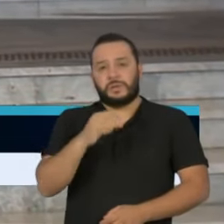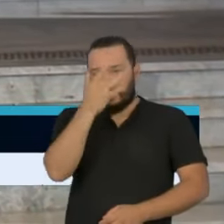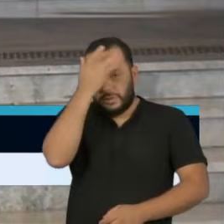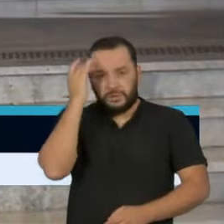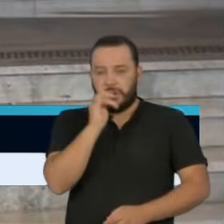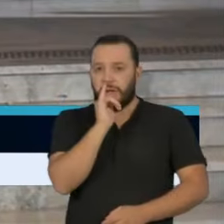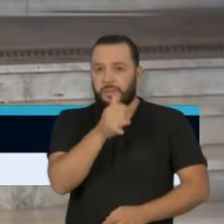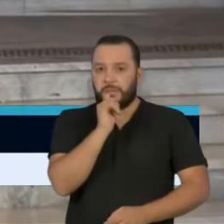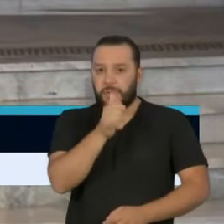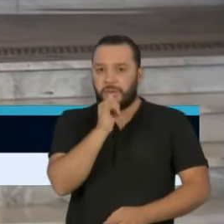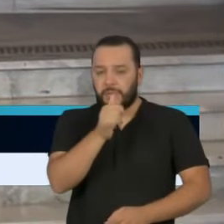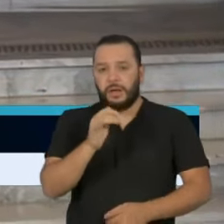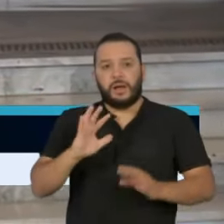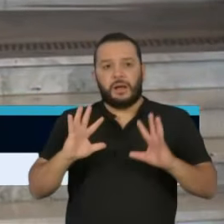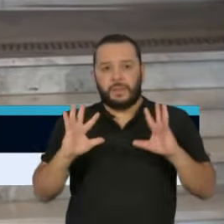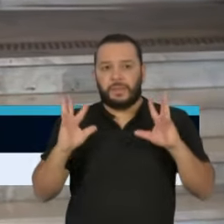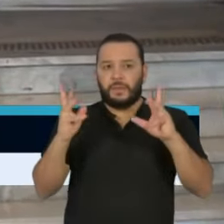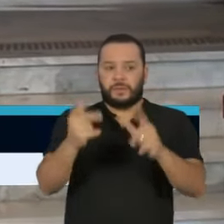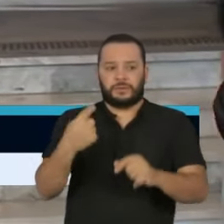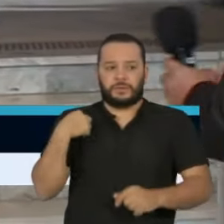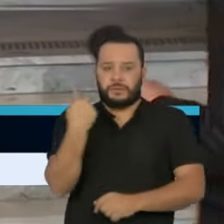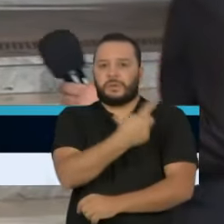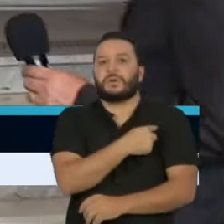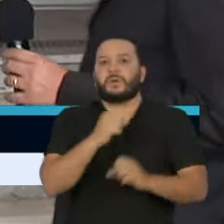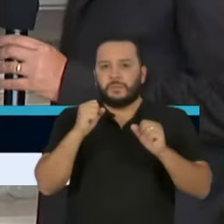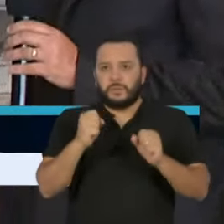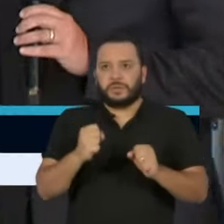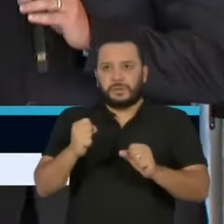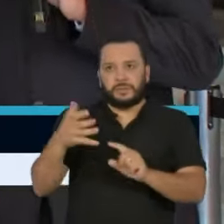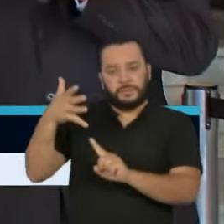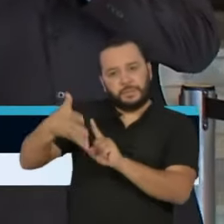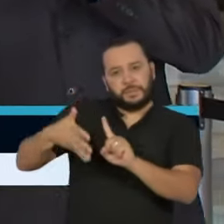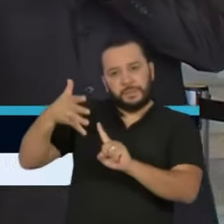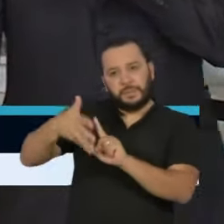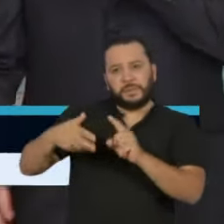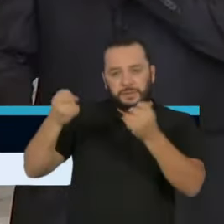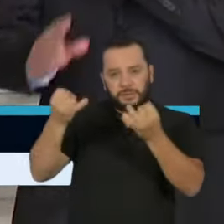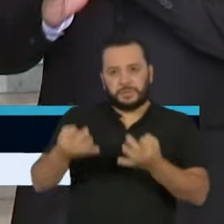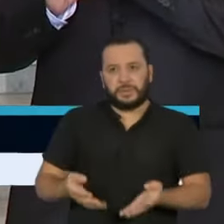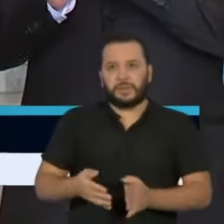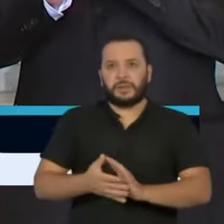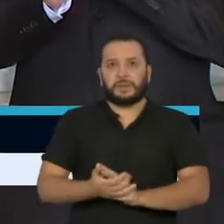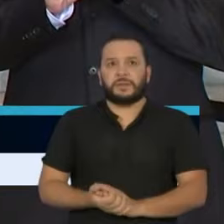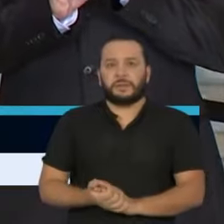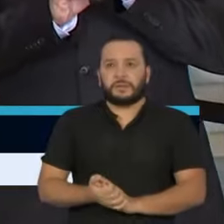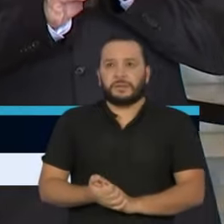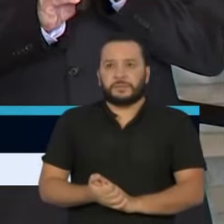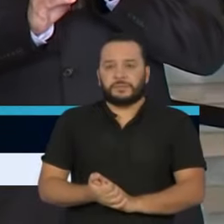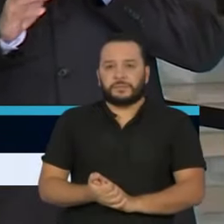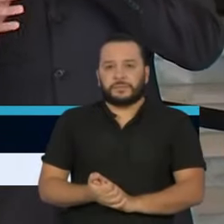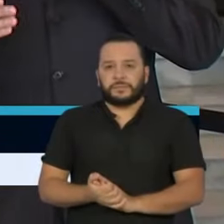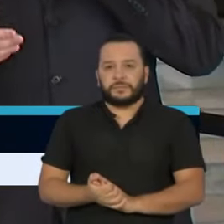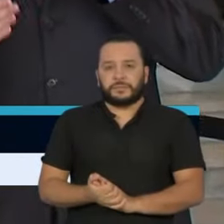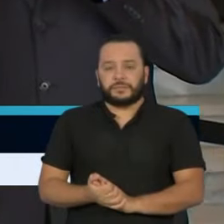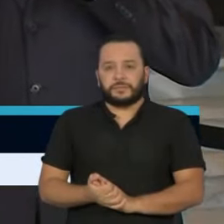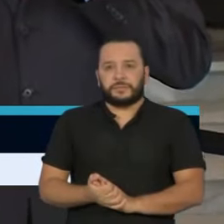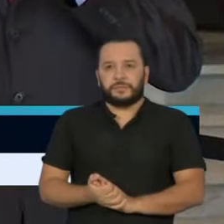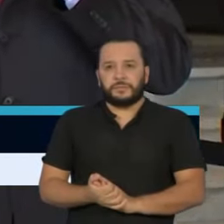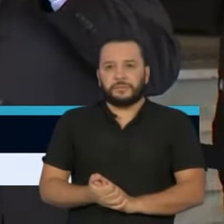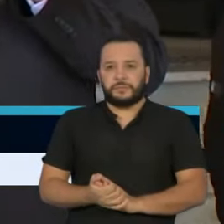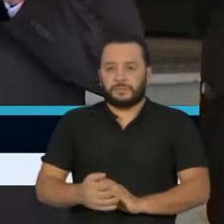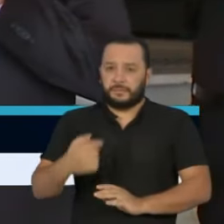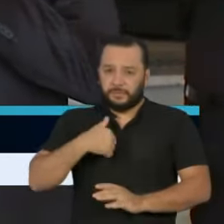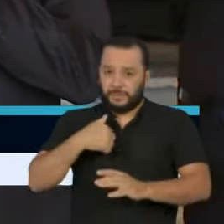para todos que nós todos possamos falar. Bom, eu queria, em